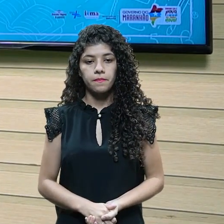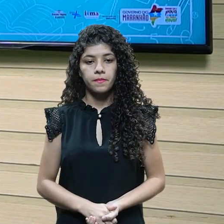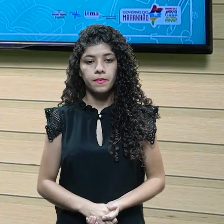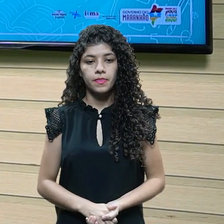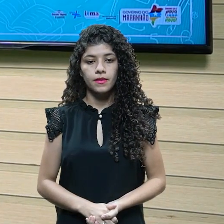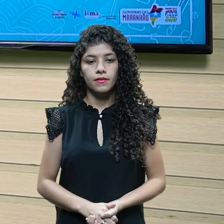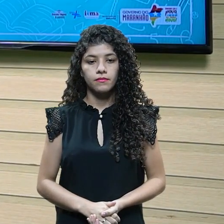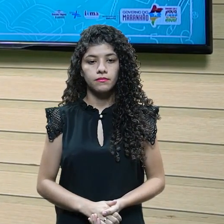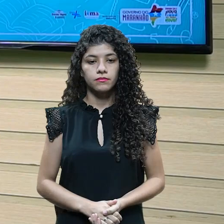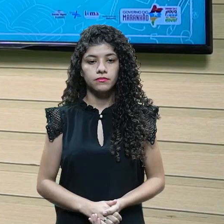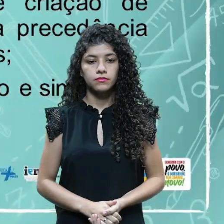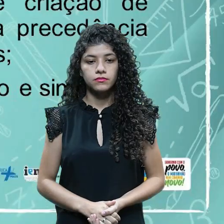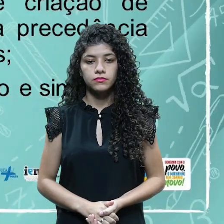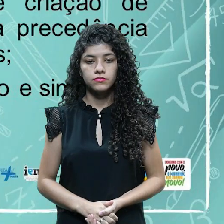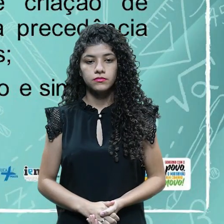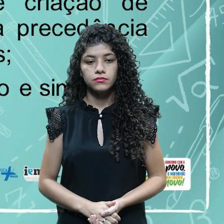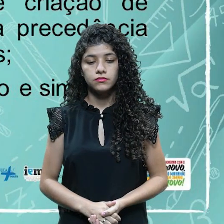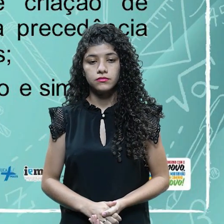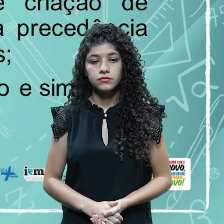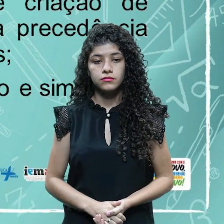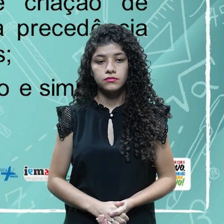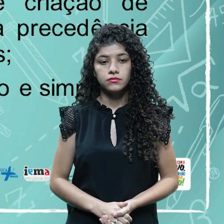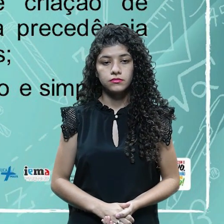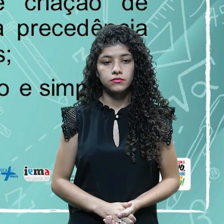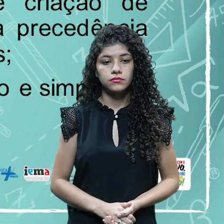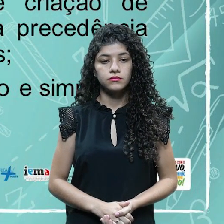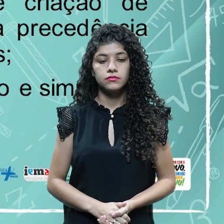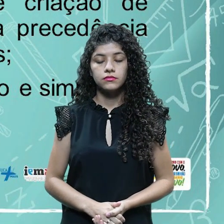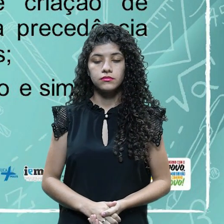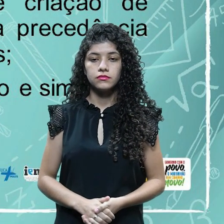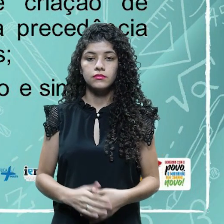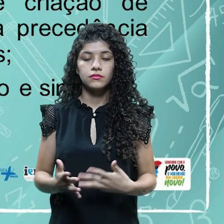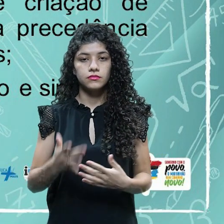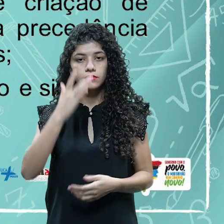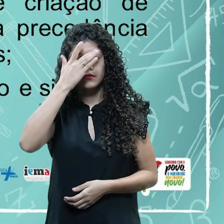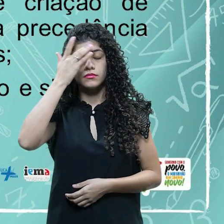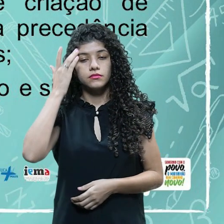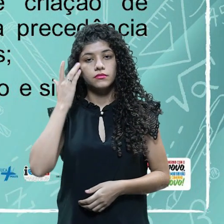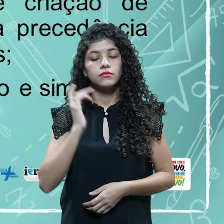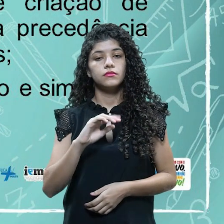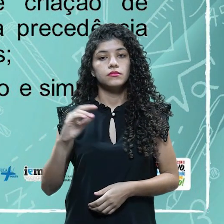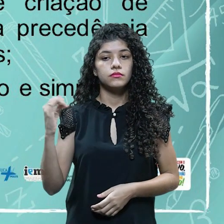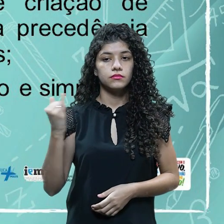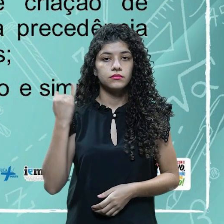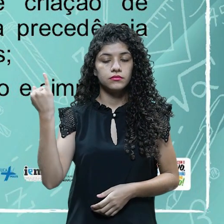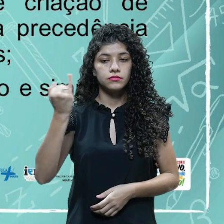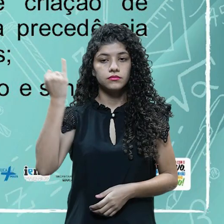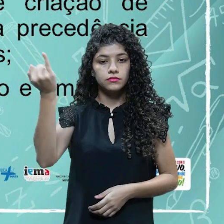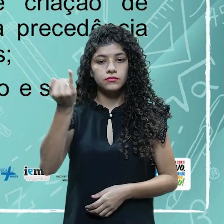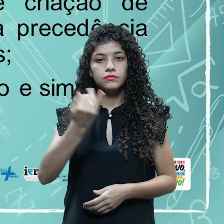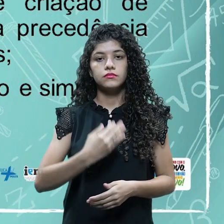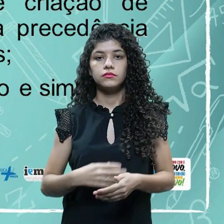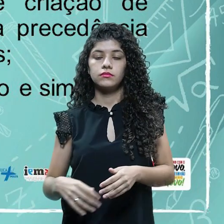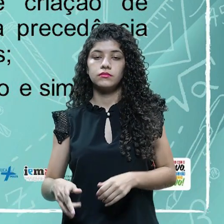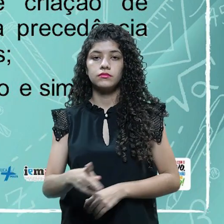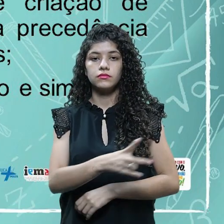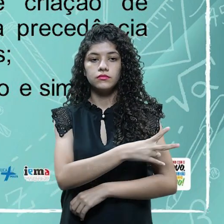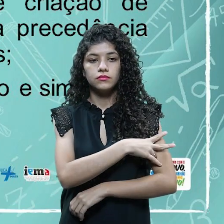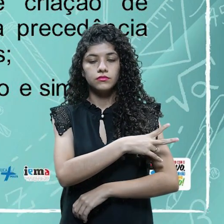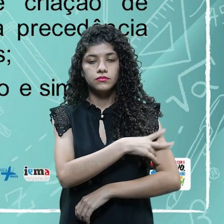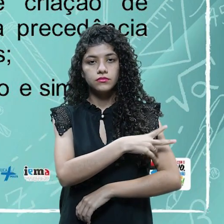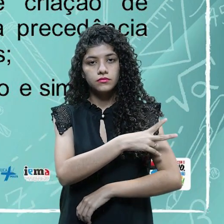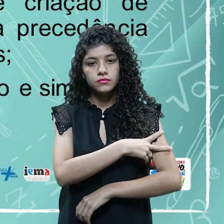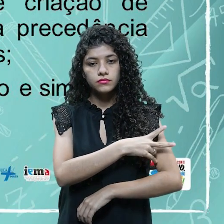Essa é a precedência de uma empresa. A gente vai pegar um anfitrião, que, quem seria esse anfitrião? O